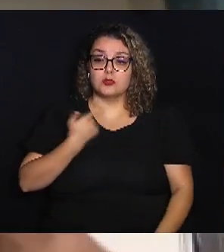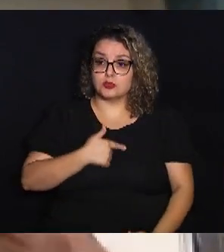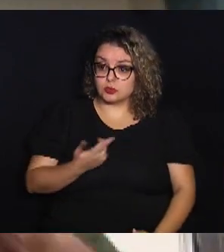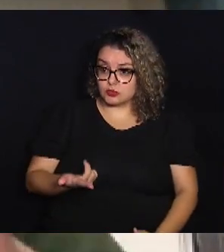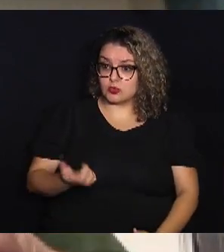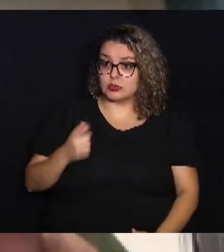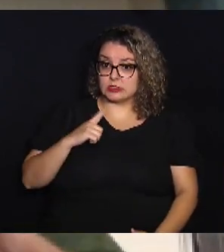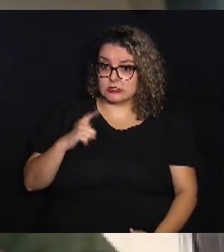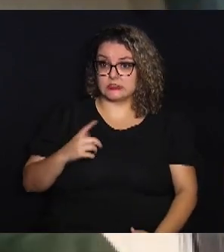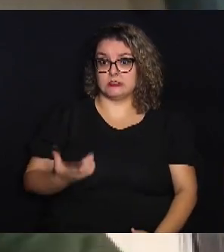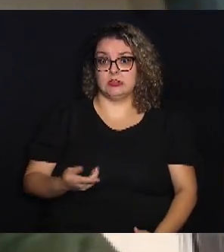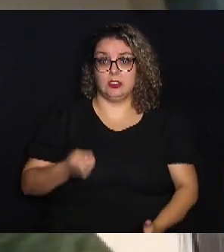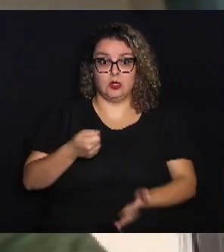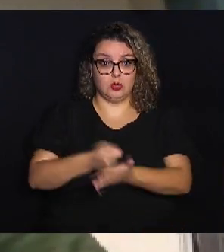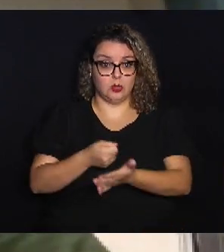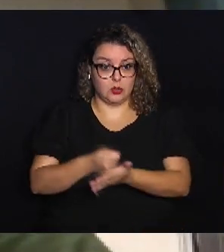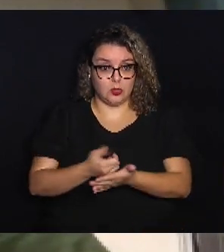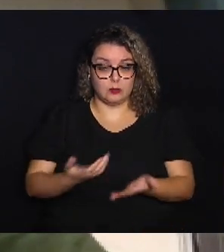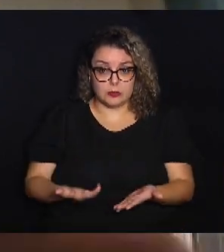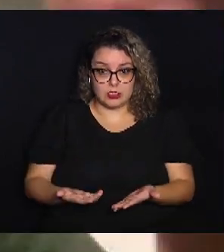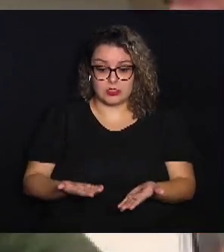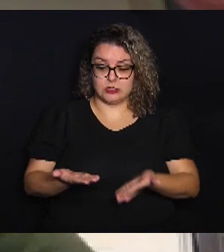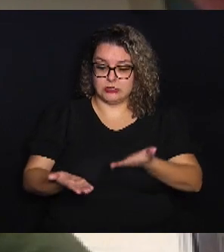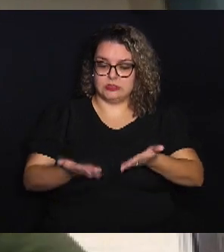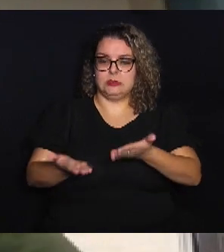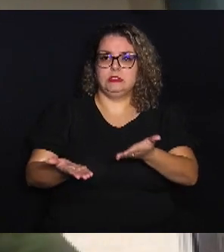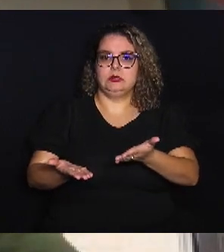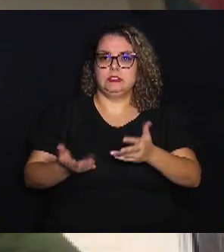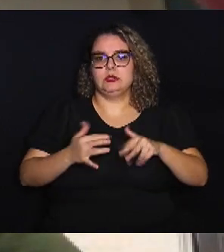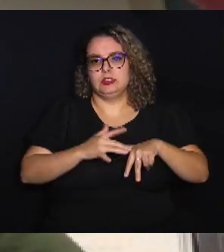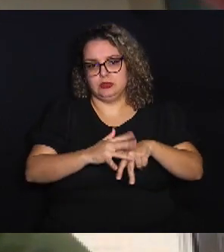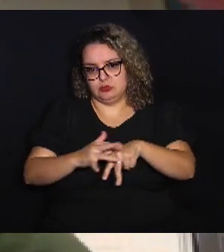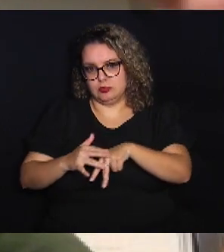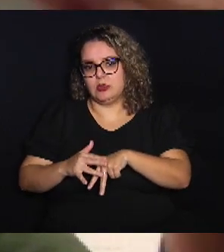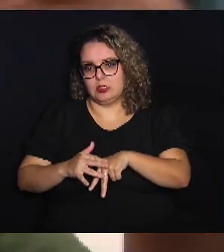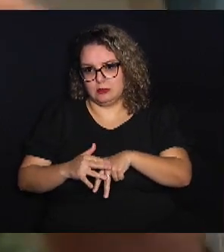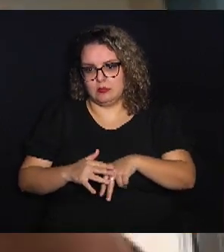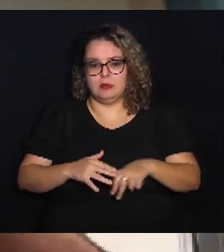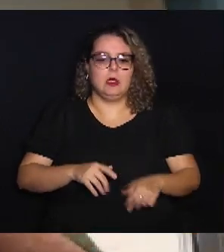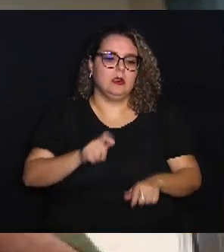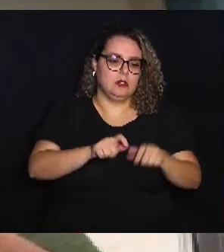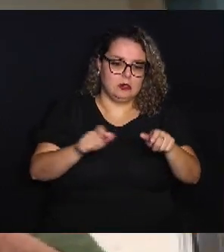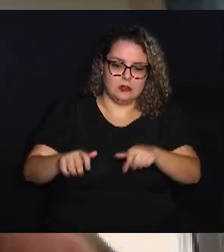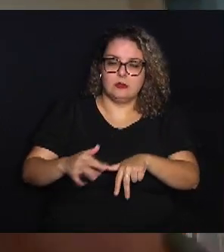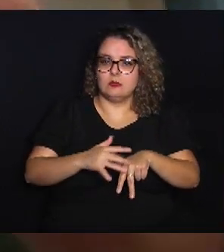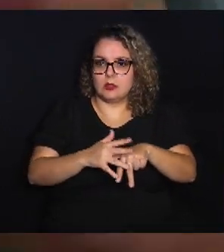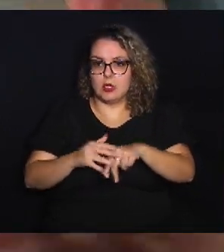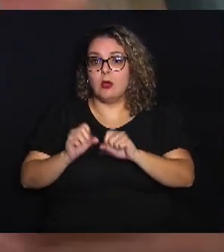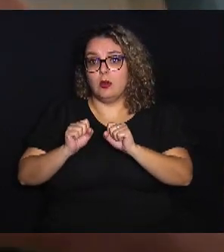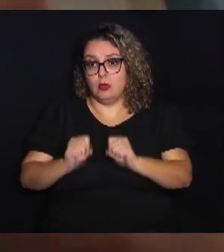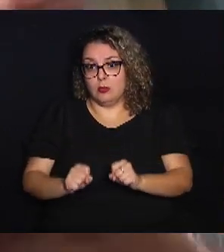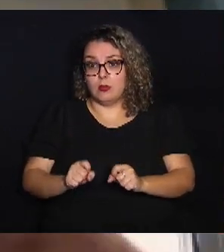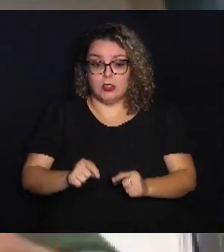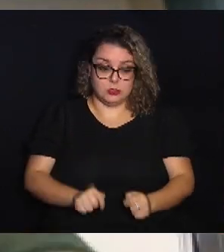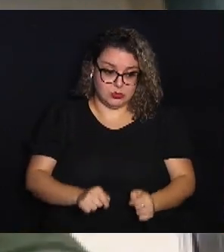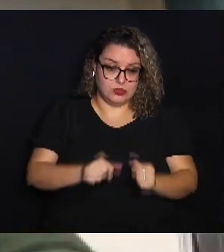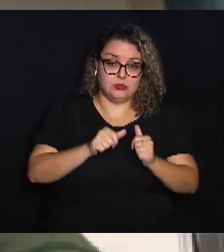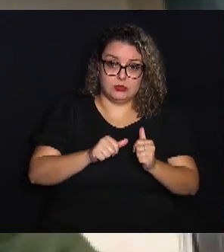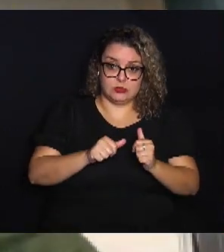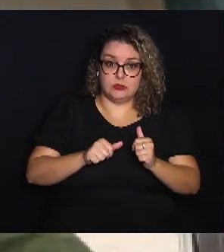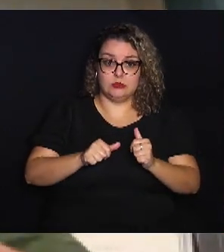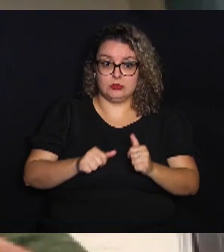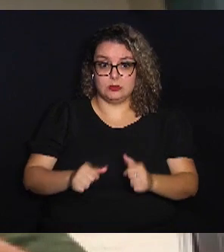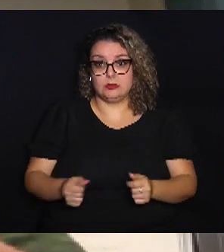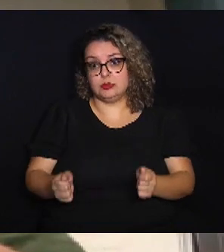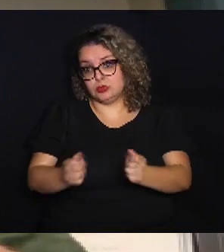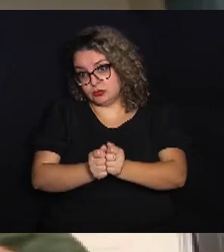nós vamos ter que obrigatoriamente tratar esses pacientes para que o paciente possa se beneficiar